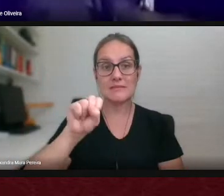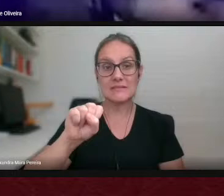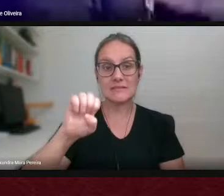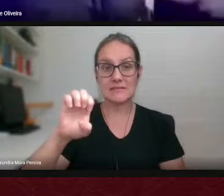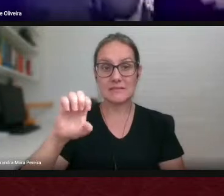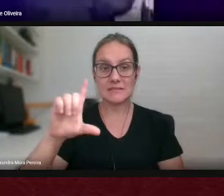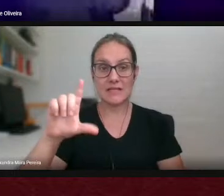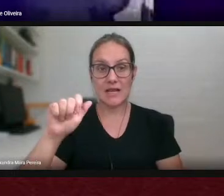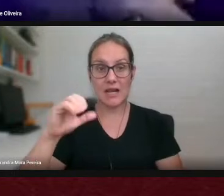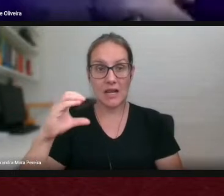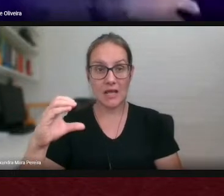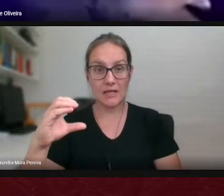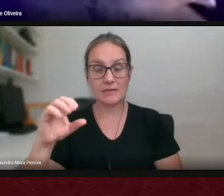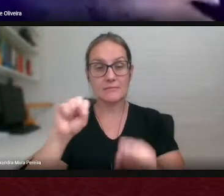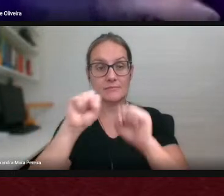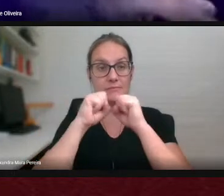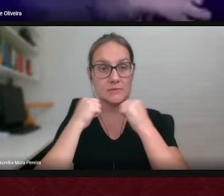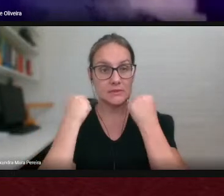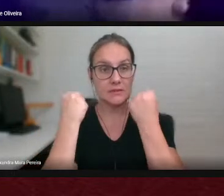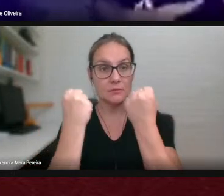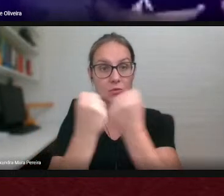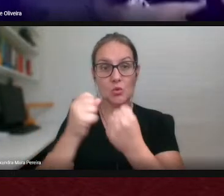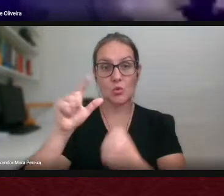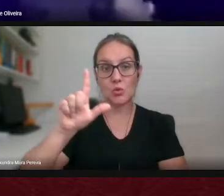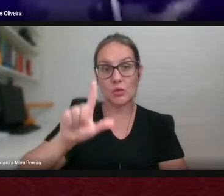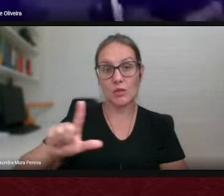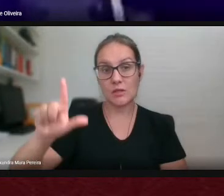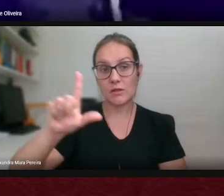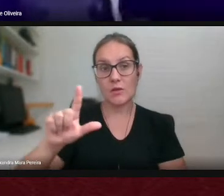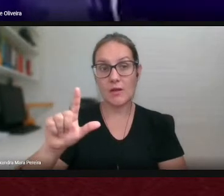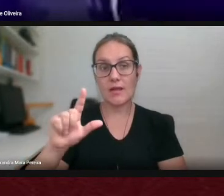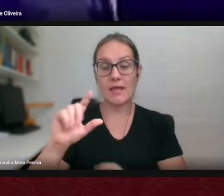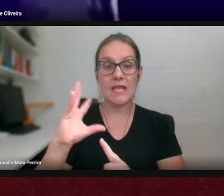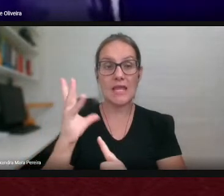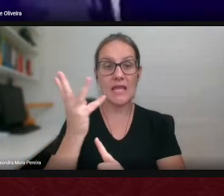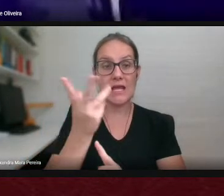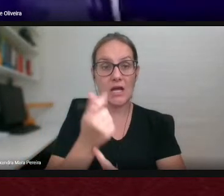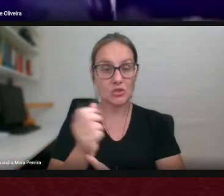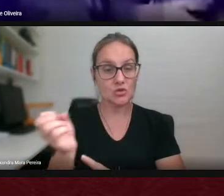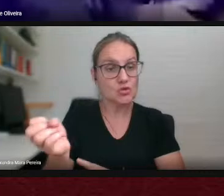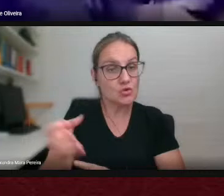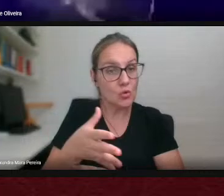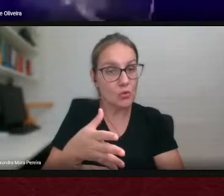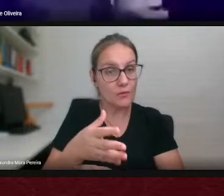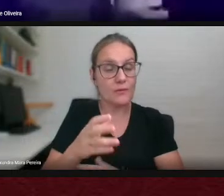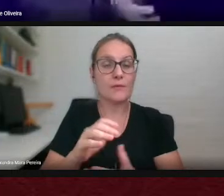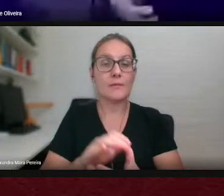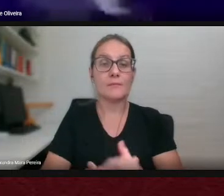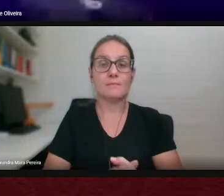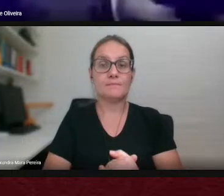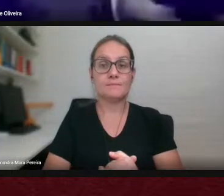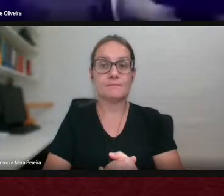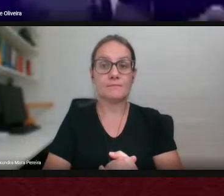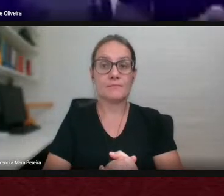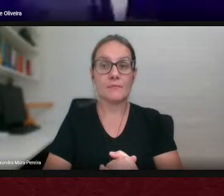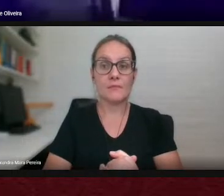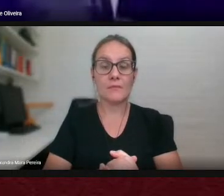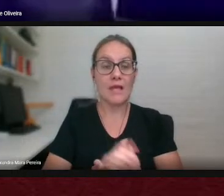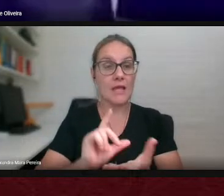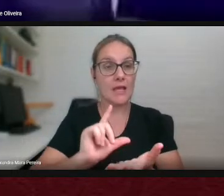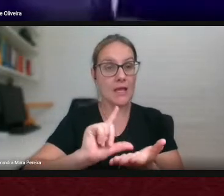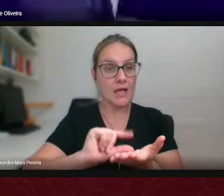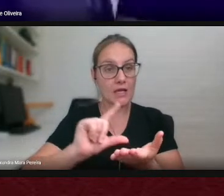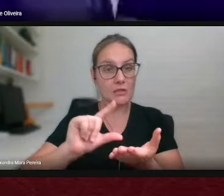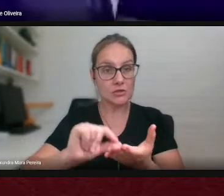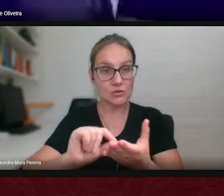acróstico de seminário de literatura e arte contemporânea né esses artigos que